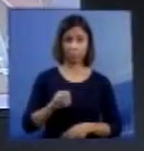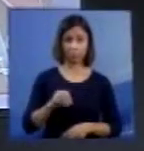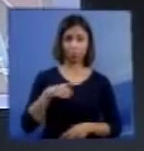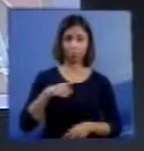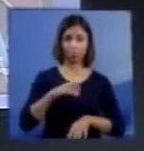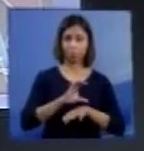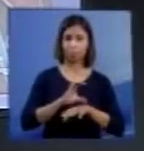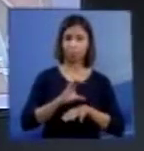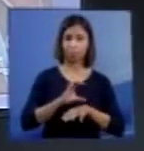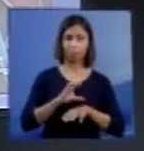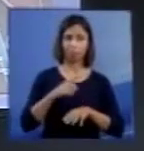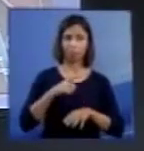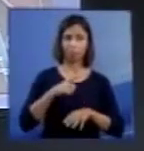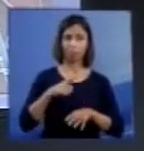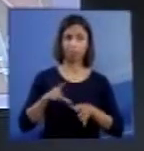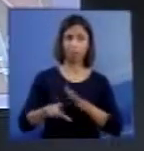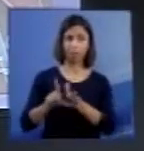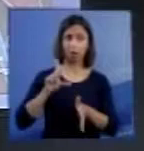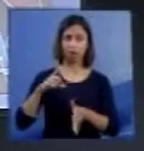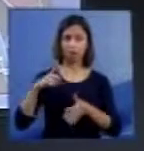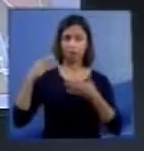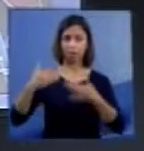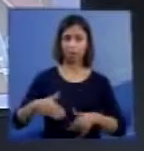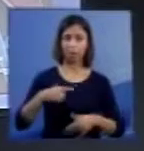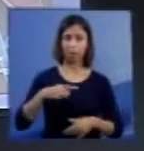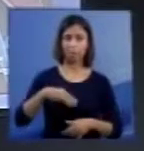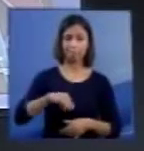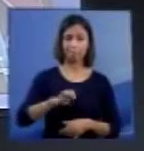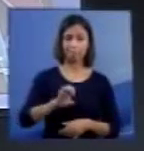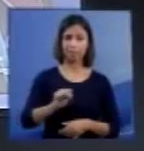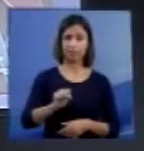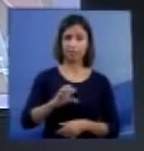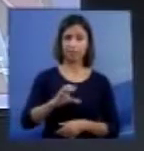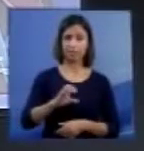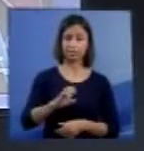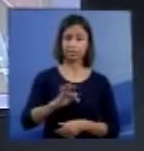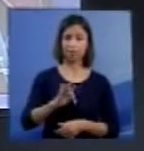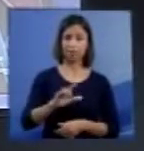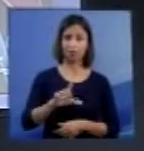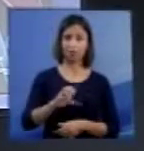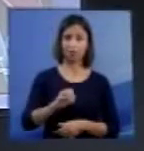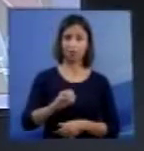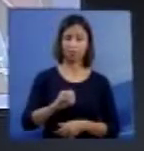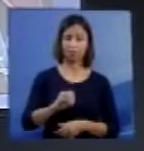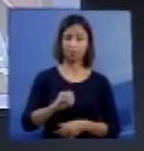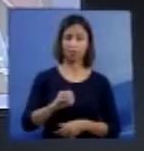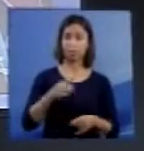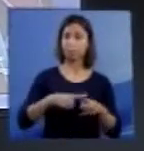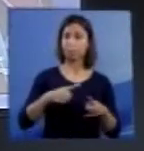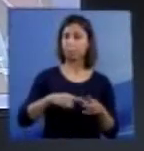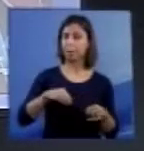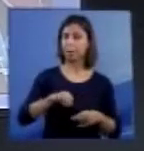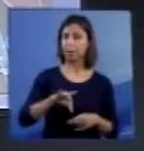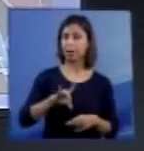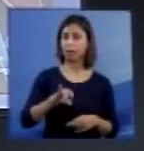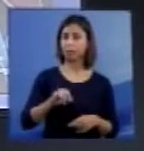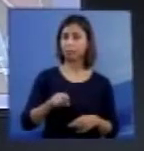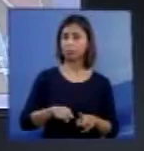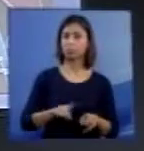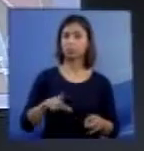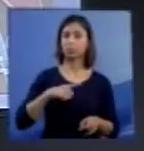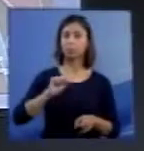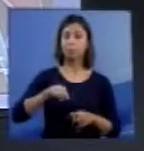do cérebro anterior, o mesencefalo na parte média, e depois ponte, bulbo e